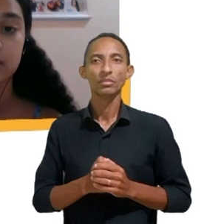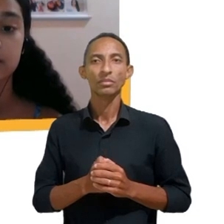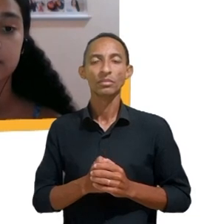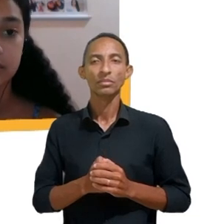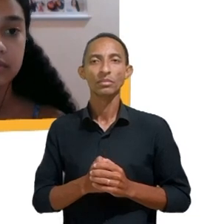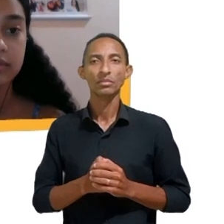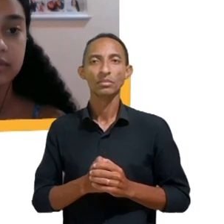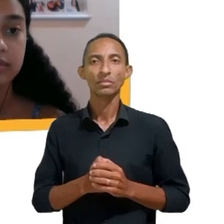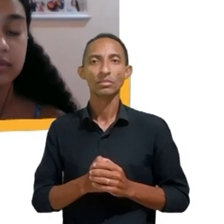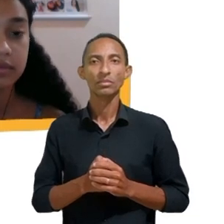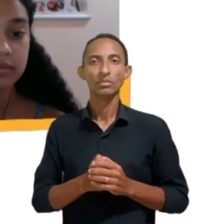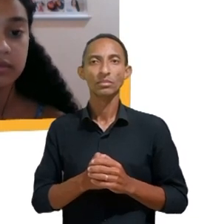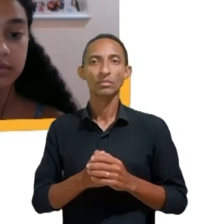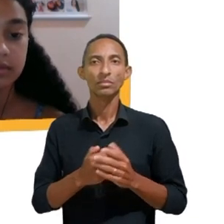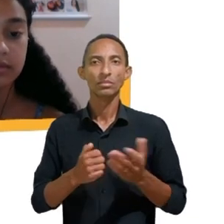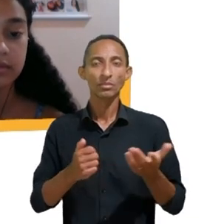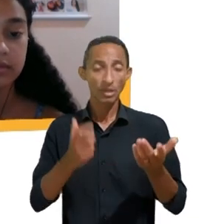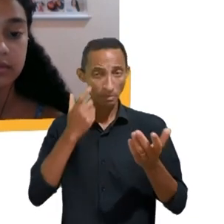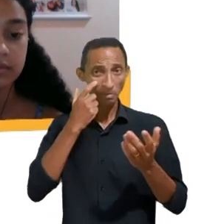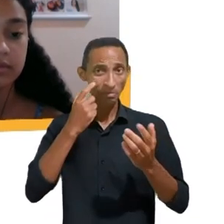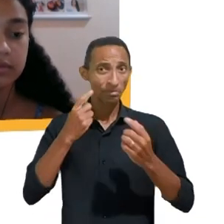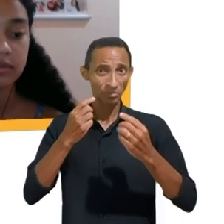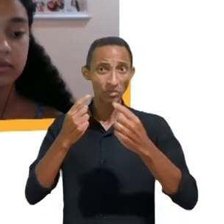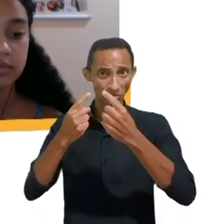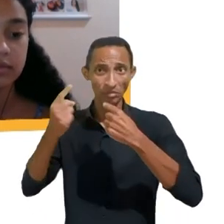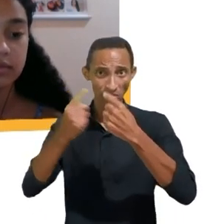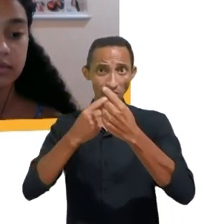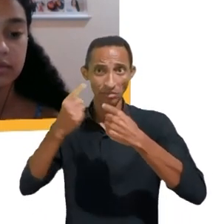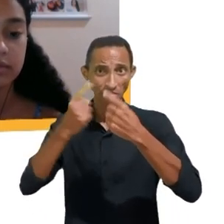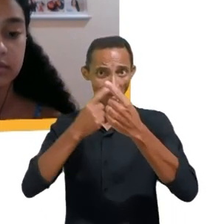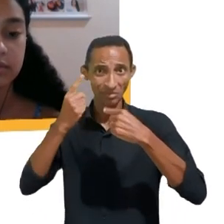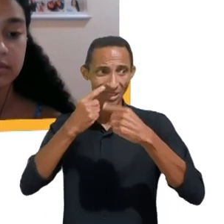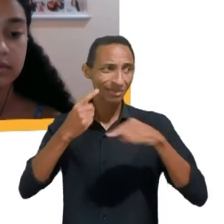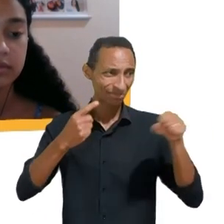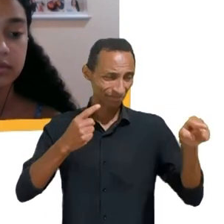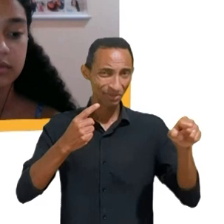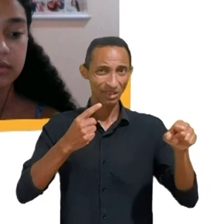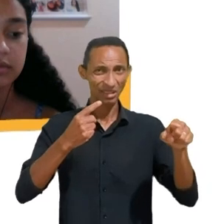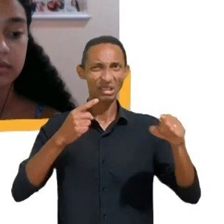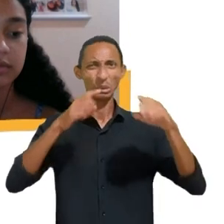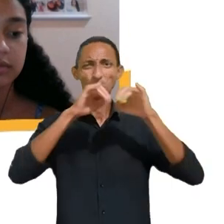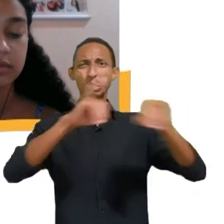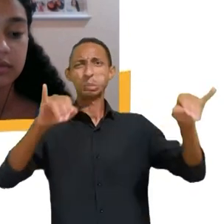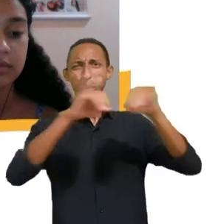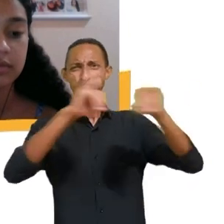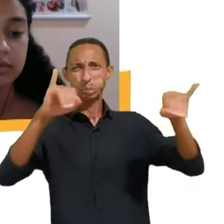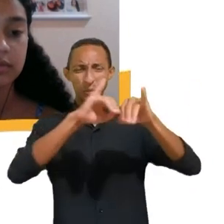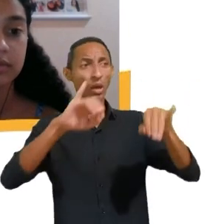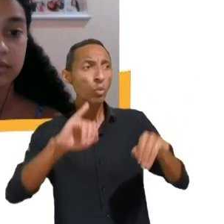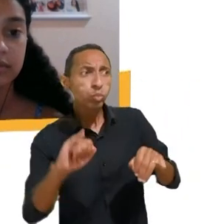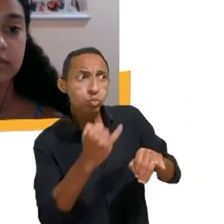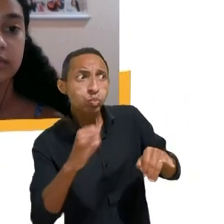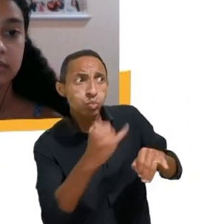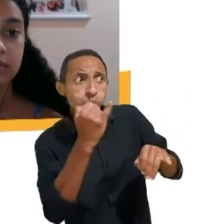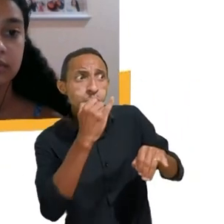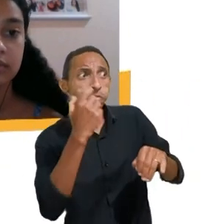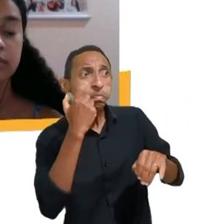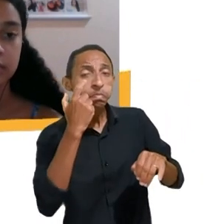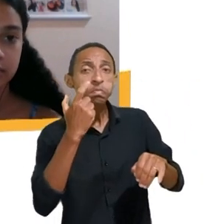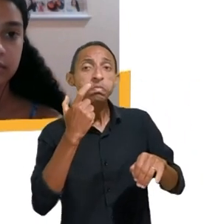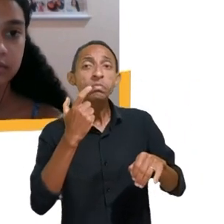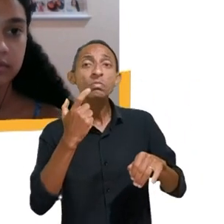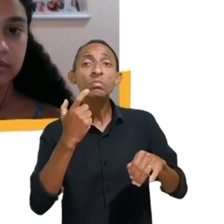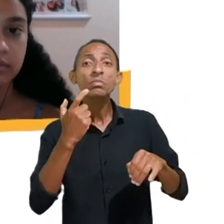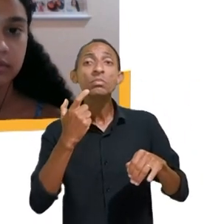os riscos que estão colocados aqui nessa lógica de exploração comercial, não significa como a internet é um risco em